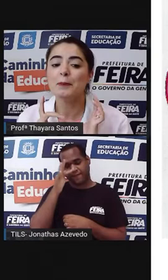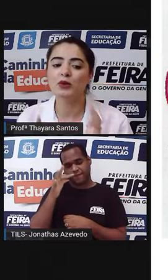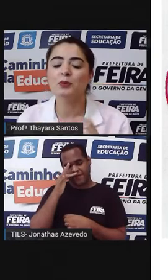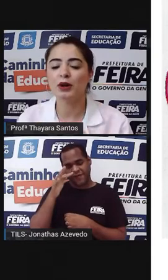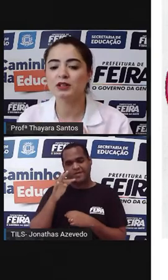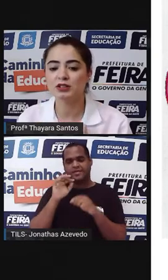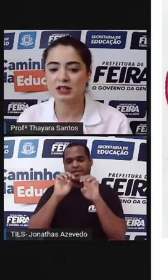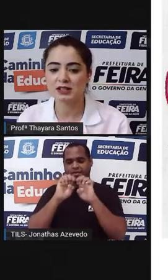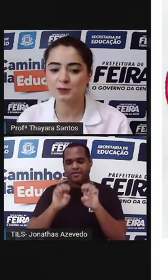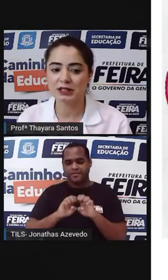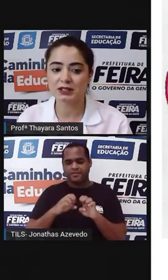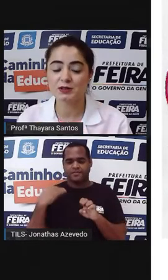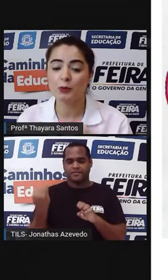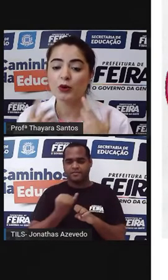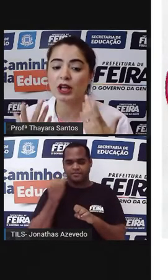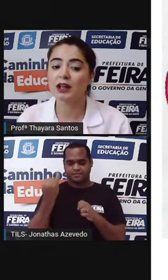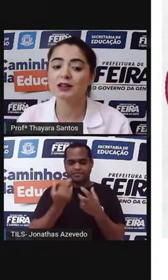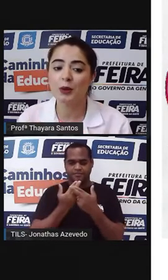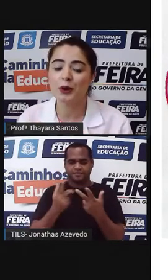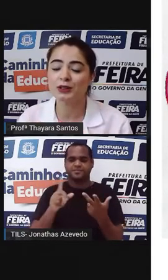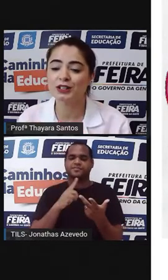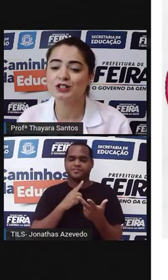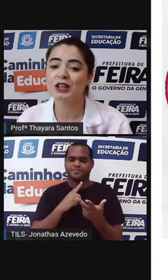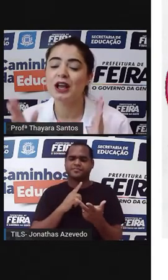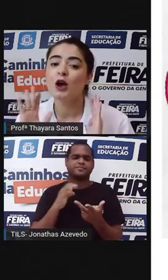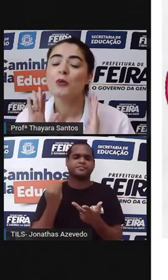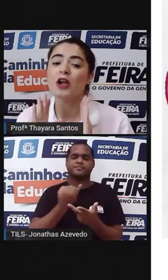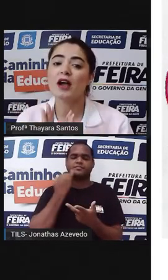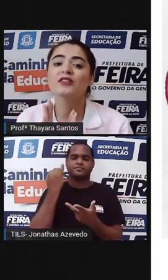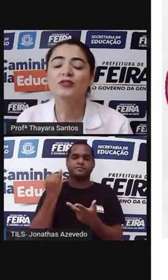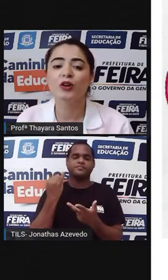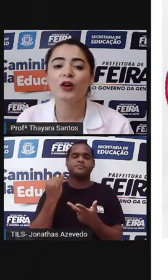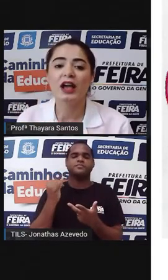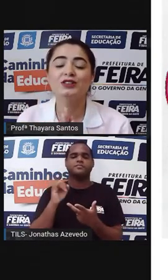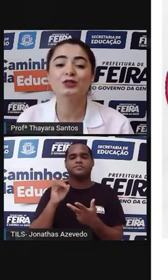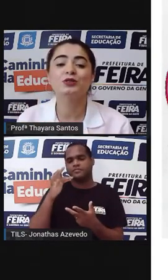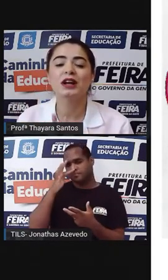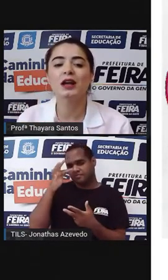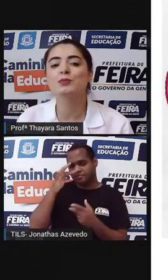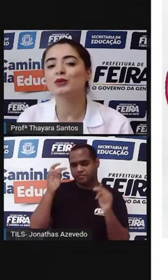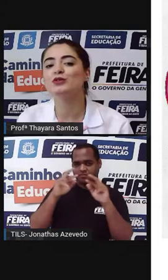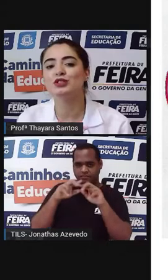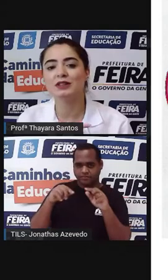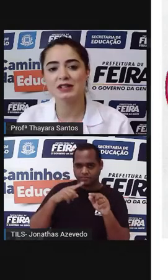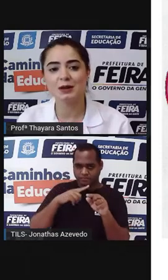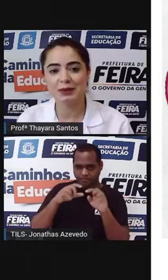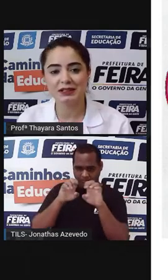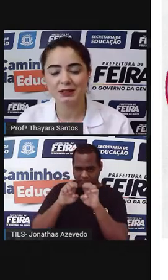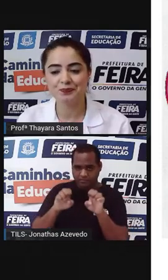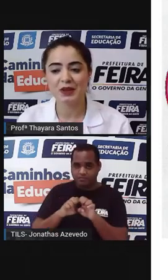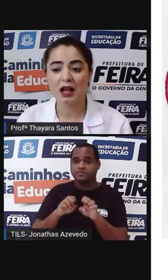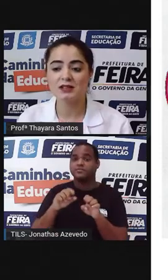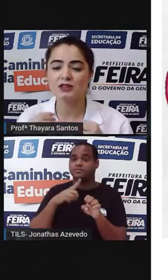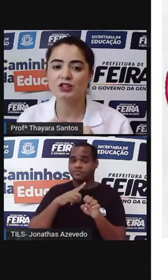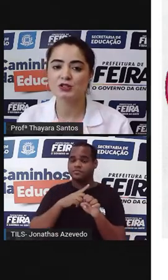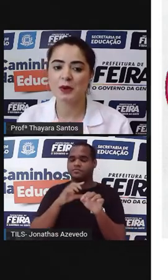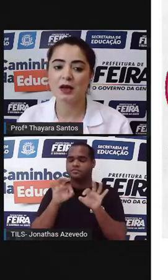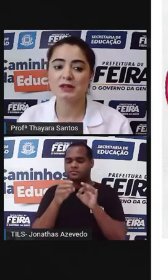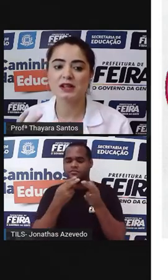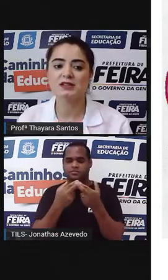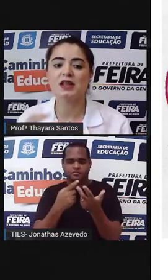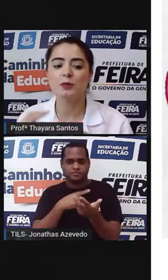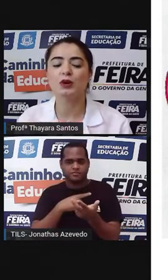uma estrutura muito importante nessas plantas. Por que que ela é tão importante? Porque a flor é a estrutura reprodutiva dessa planta. As